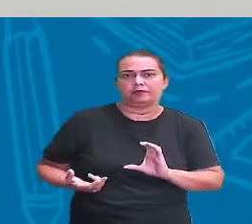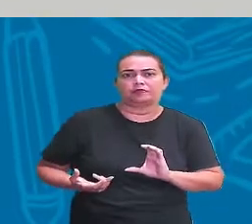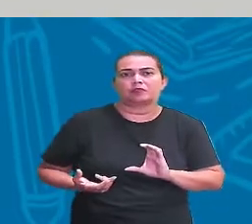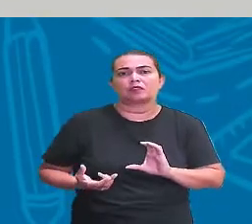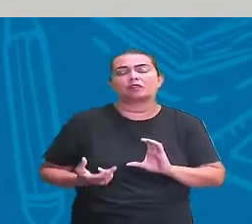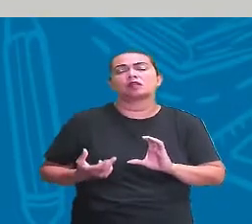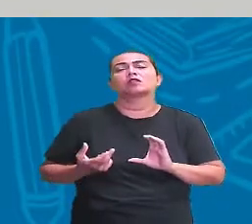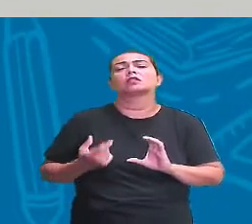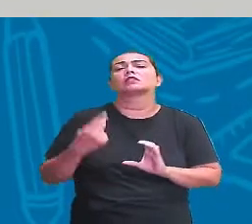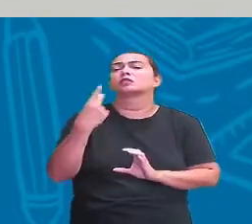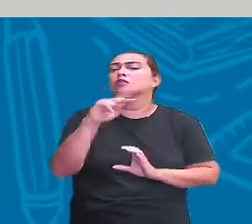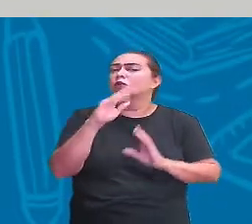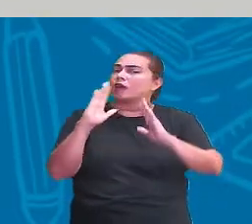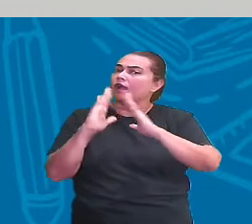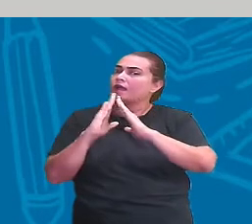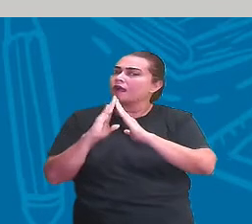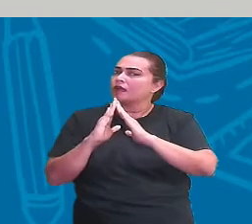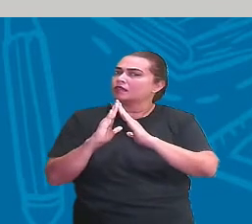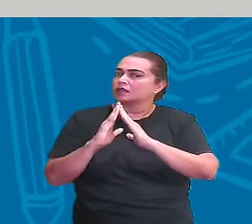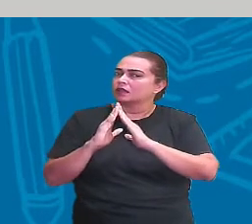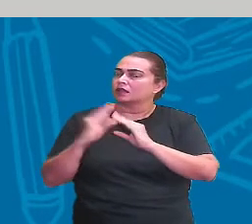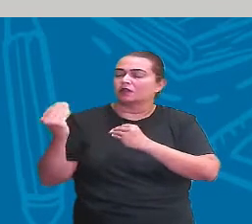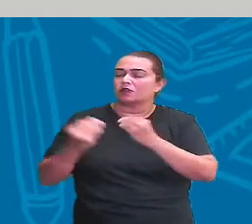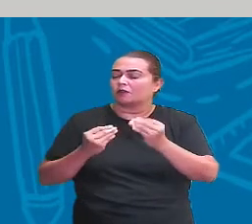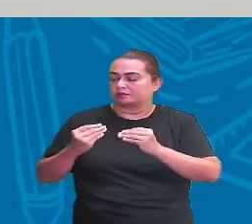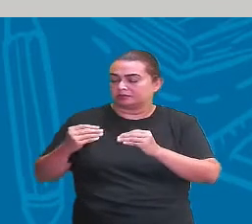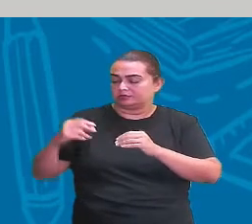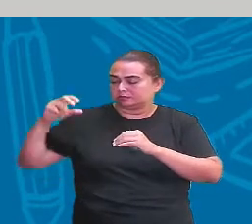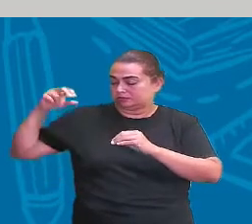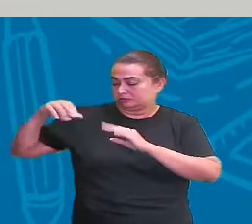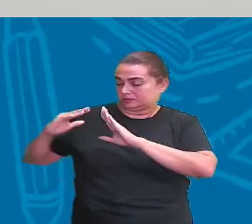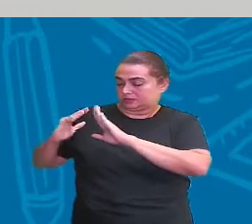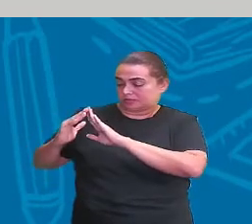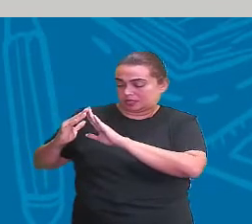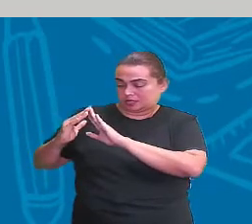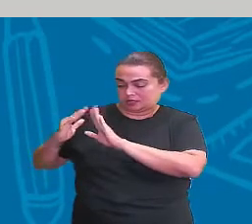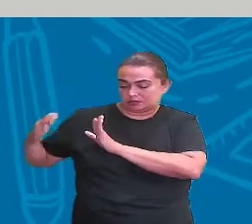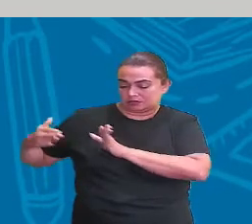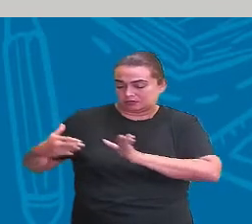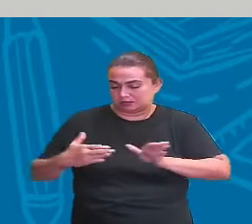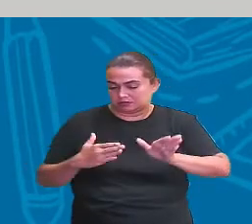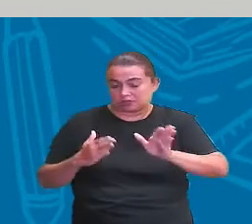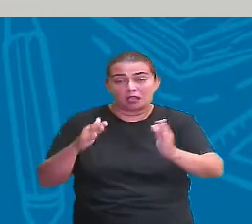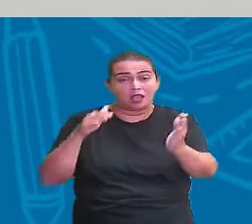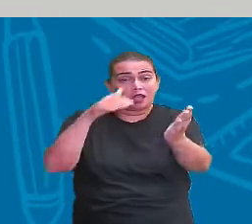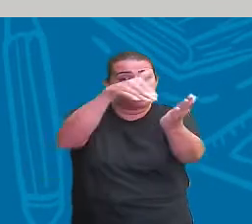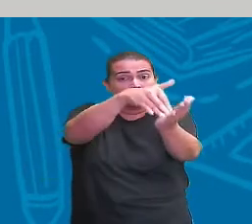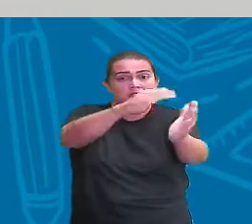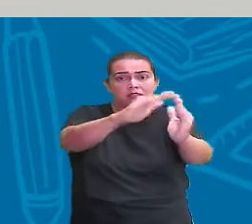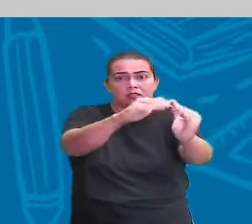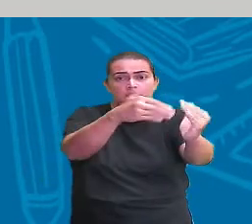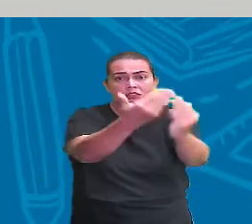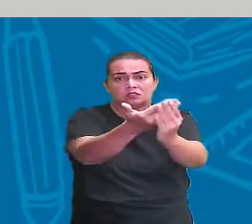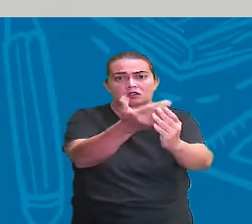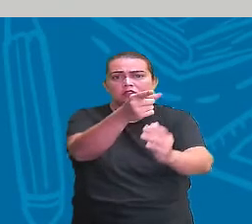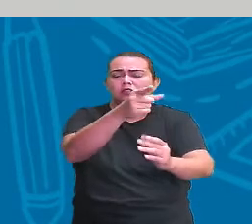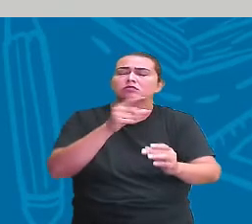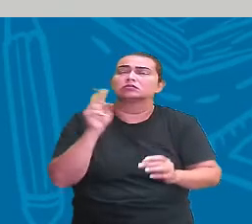da sua casa para a escola, quais são os pontos de referência que você iria levantar para colocar dentro